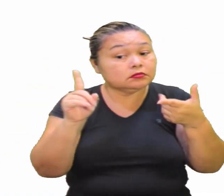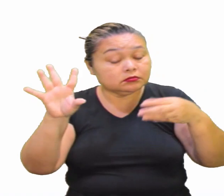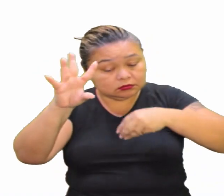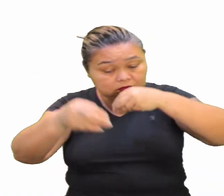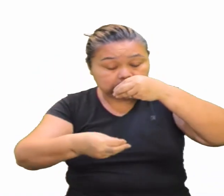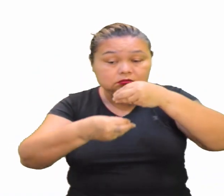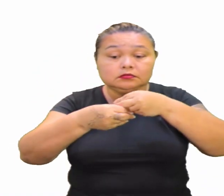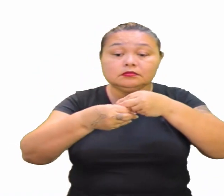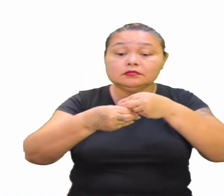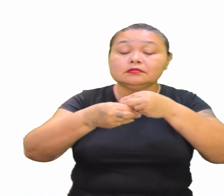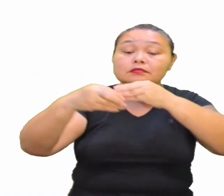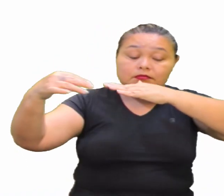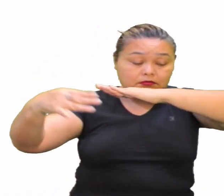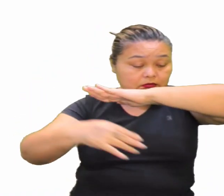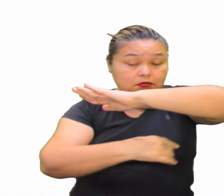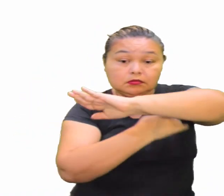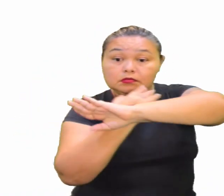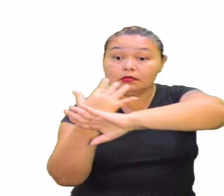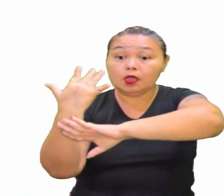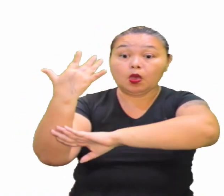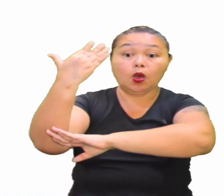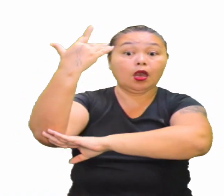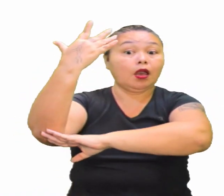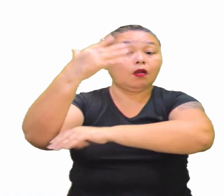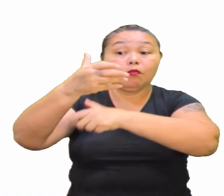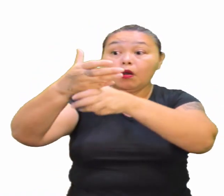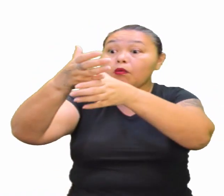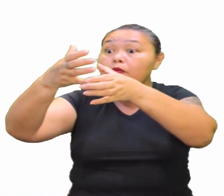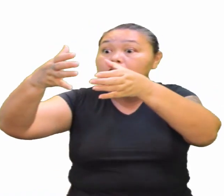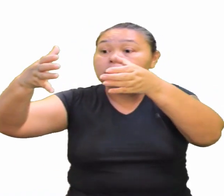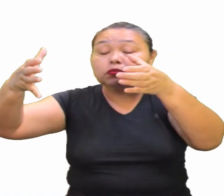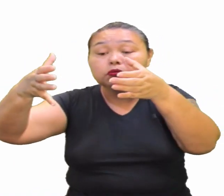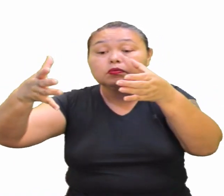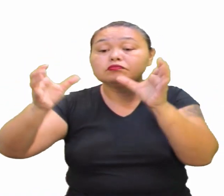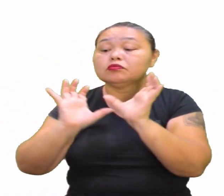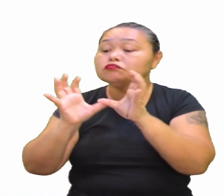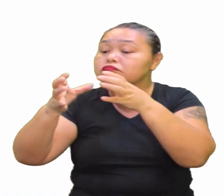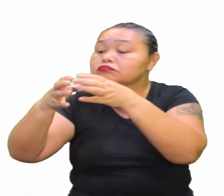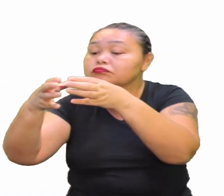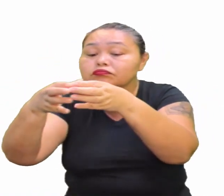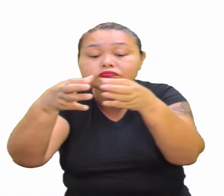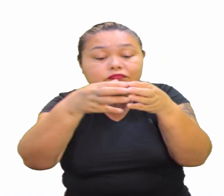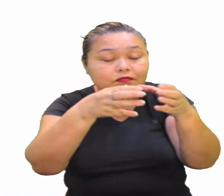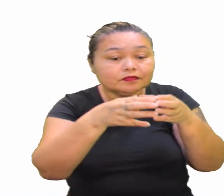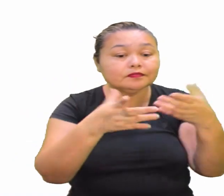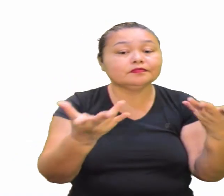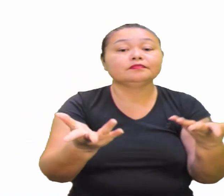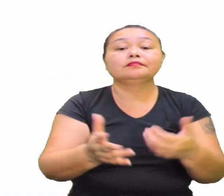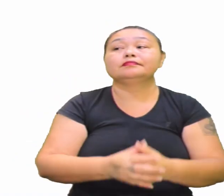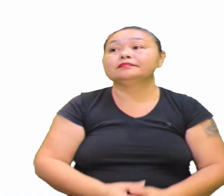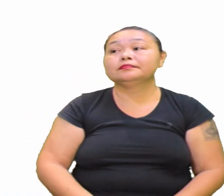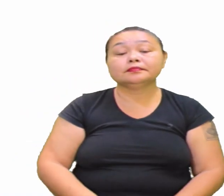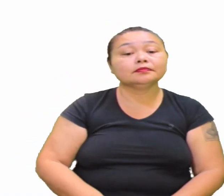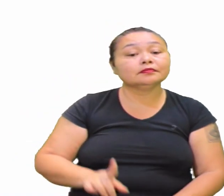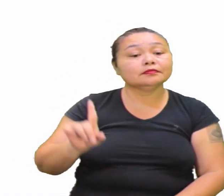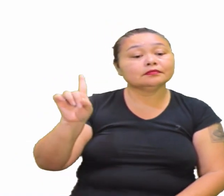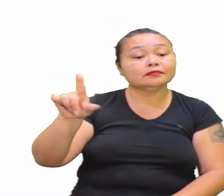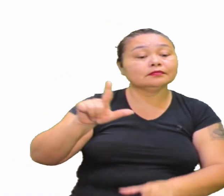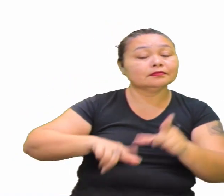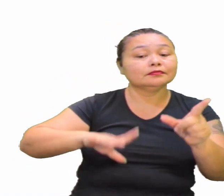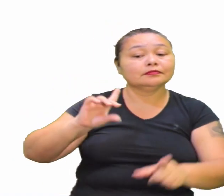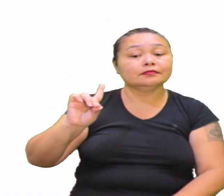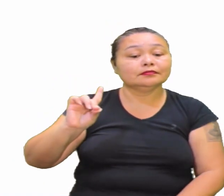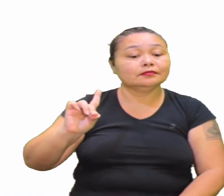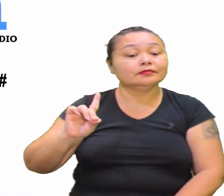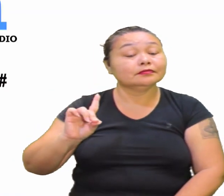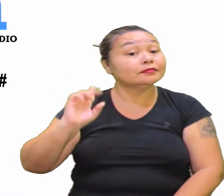faz parte Mas é ecossistema É amplo É o conjunto de comunidade Vamos lá, né? Então, é a alternativa D